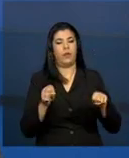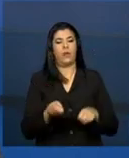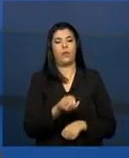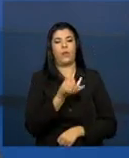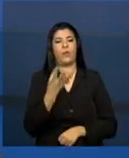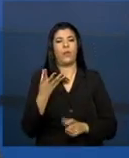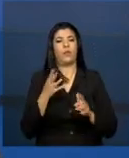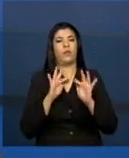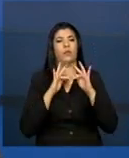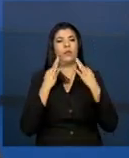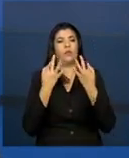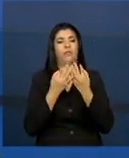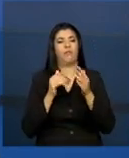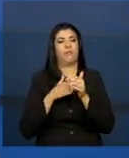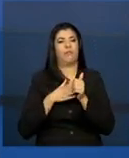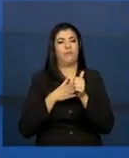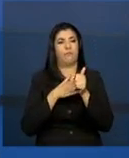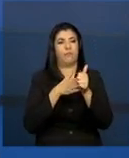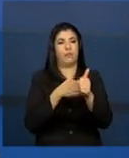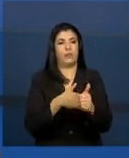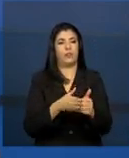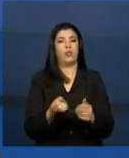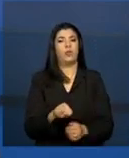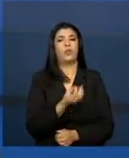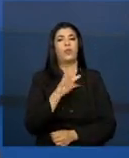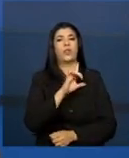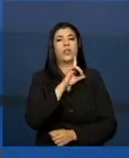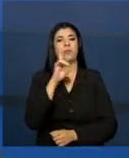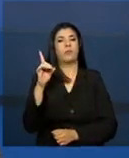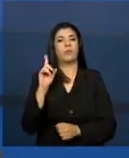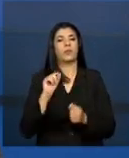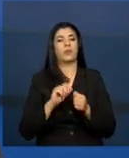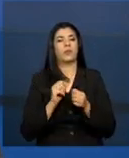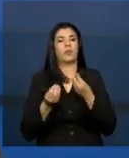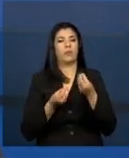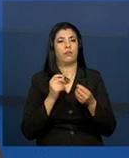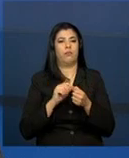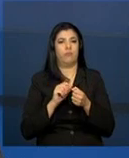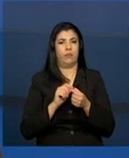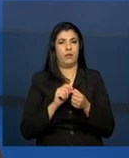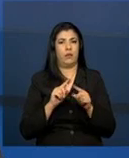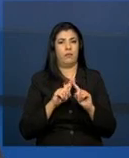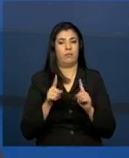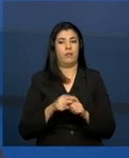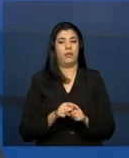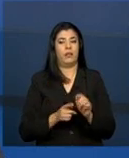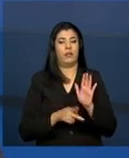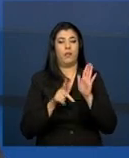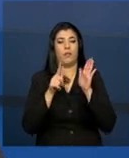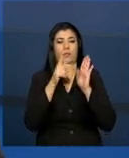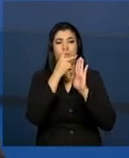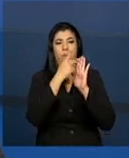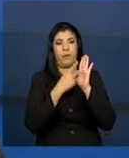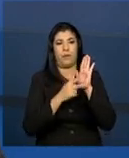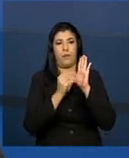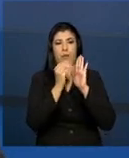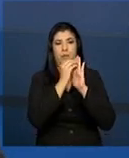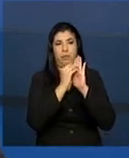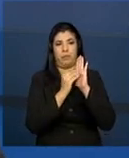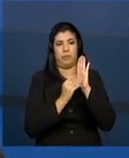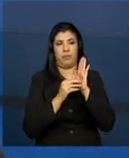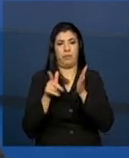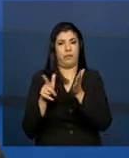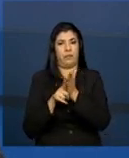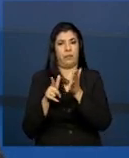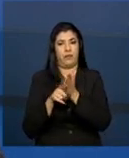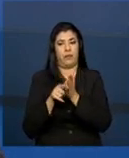data ela foi atendida, qual foi o encaminhamento que foi realizado. Mas o prontuário em papel, ele tem um conjunto muito